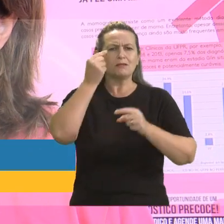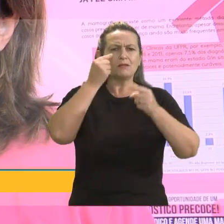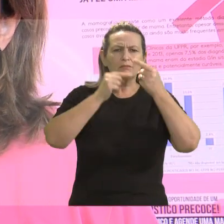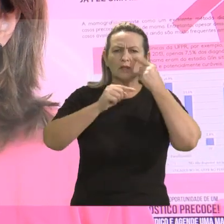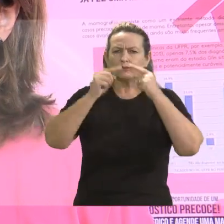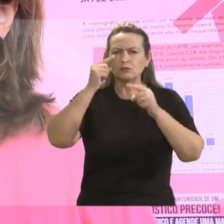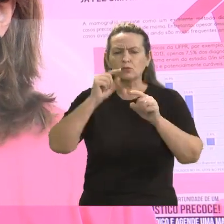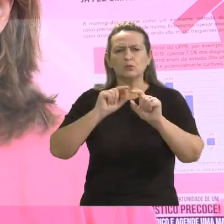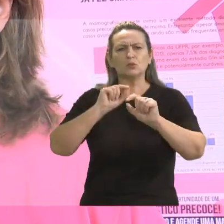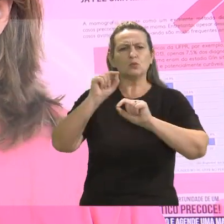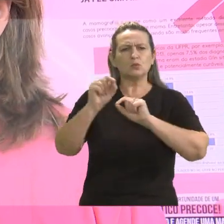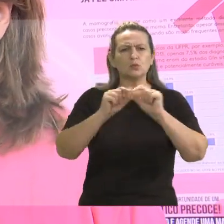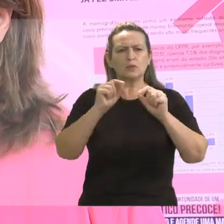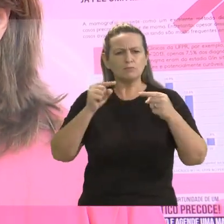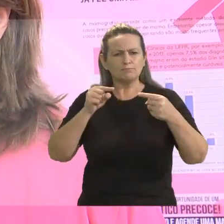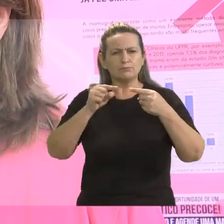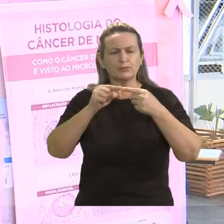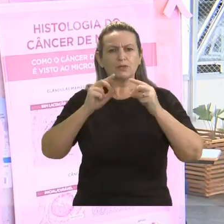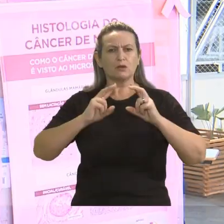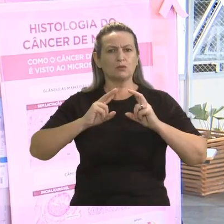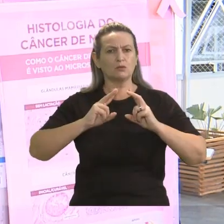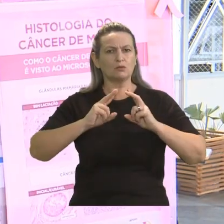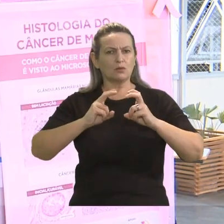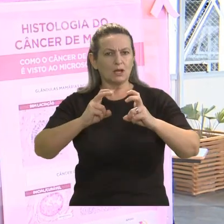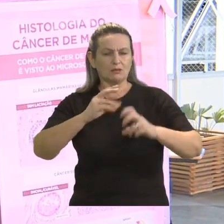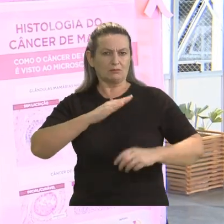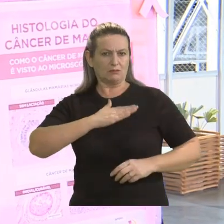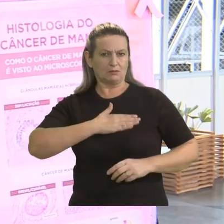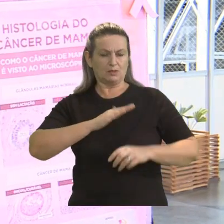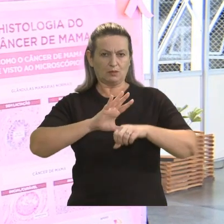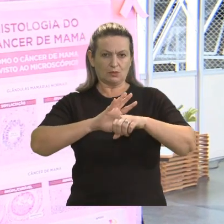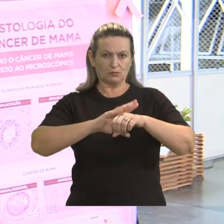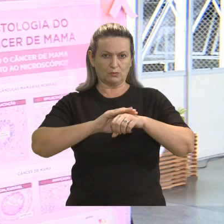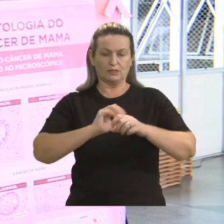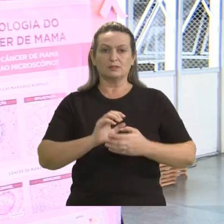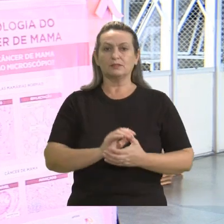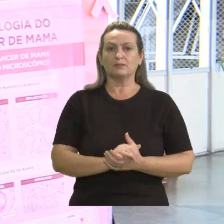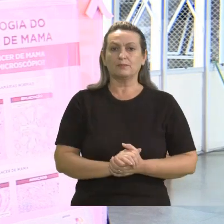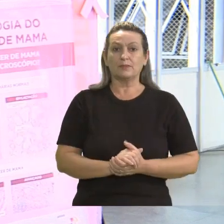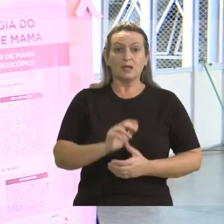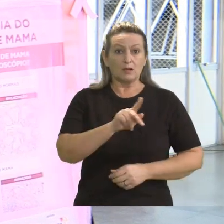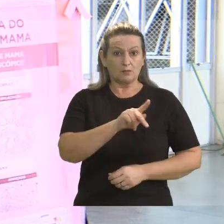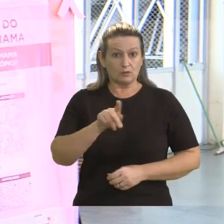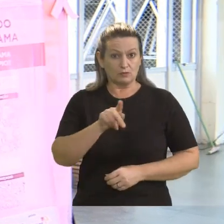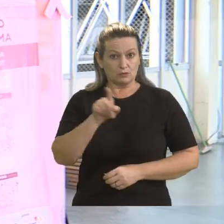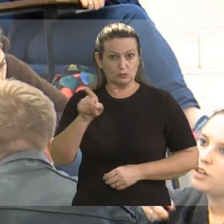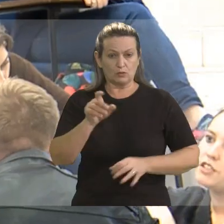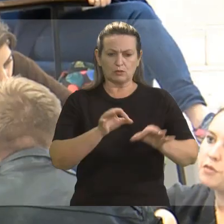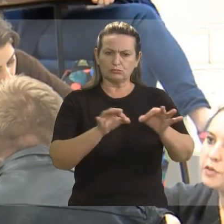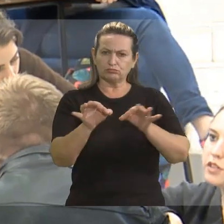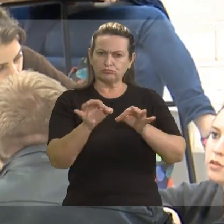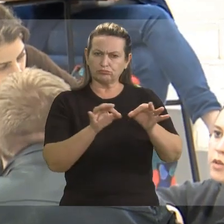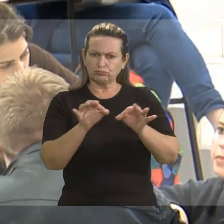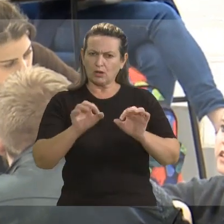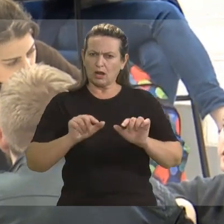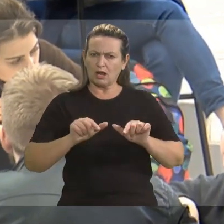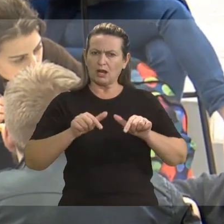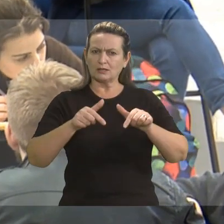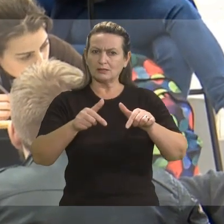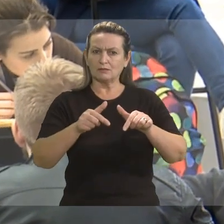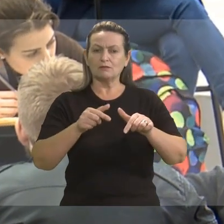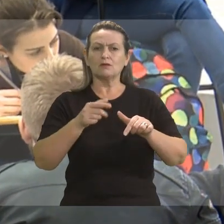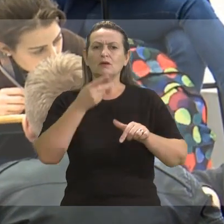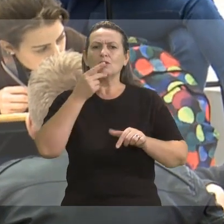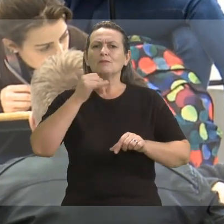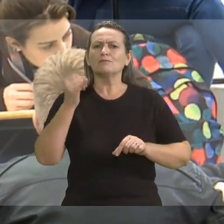mecanismos envolvidos com a doença. Para uma das professoras que organizaram a ação, é importante trazer a discussão da